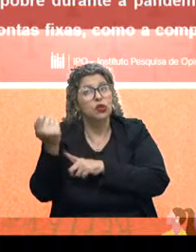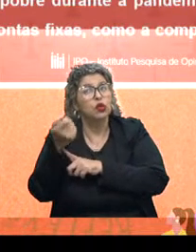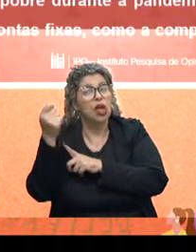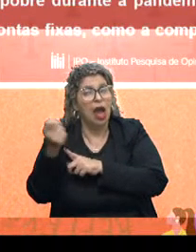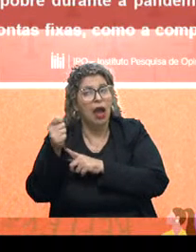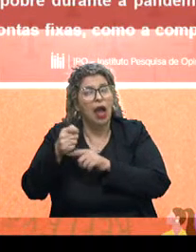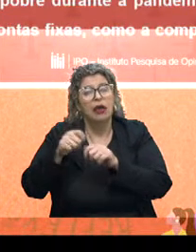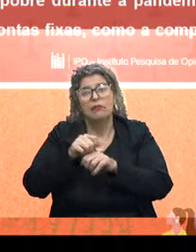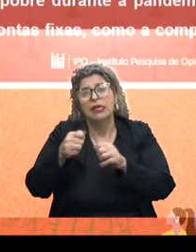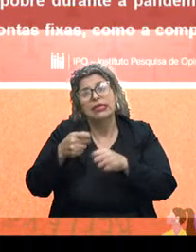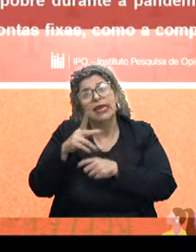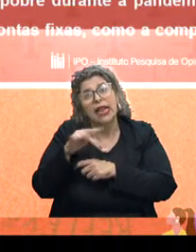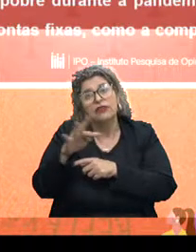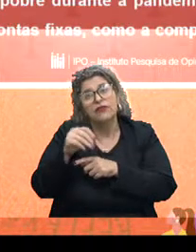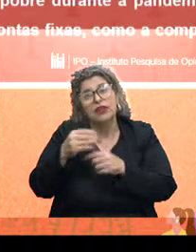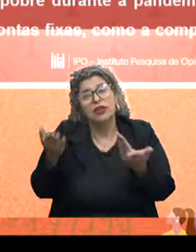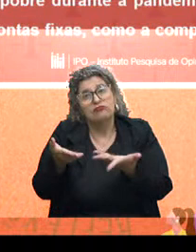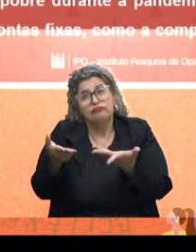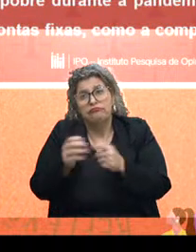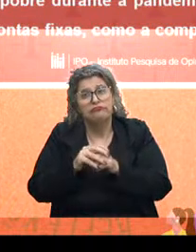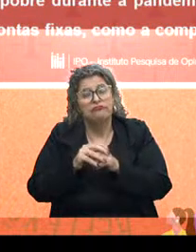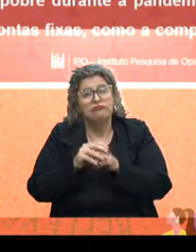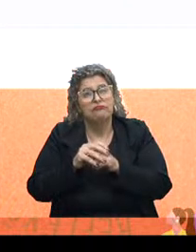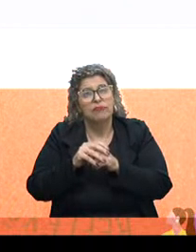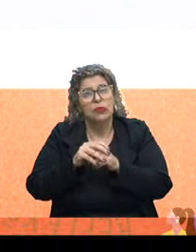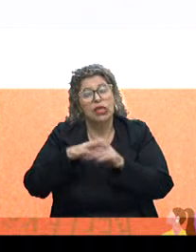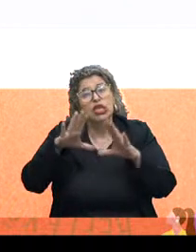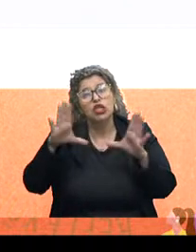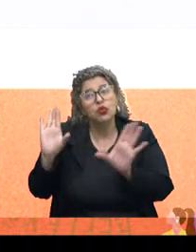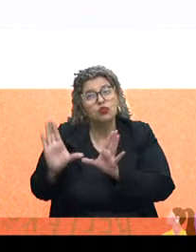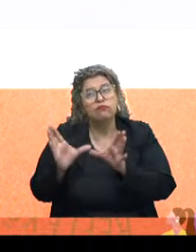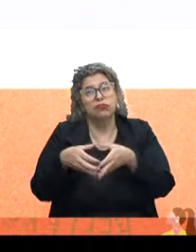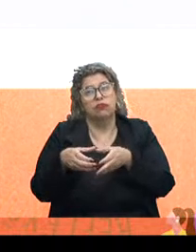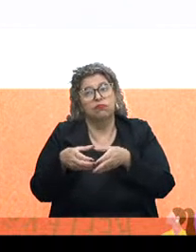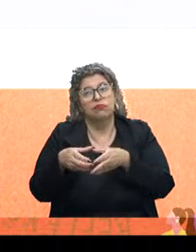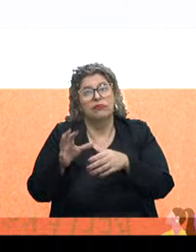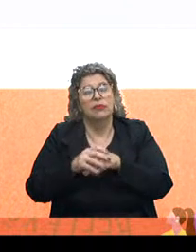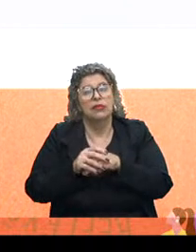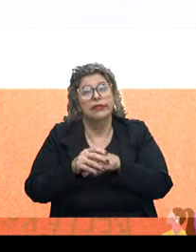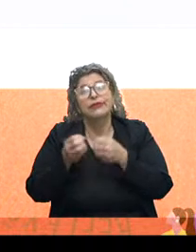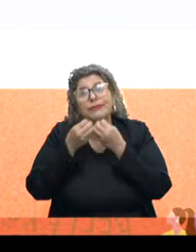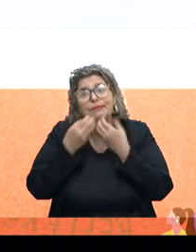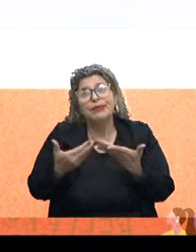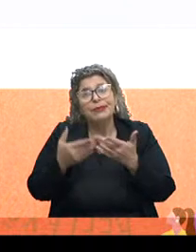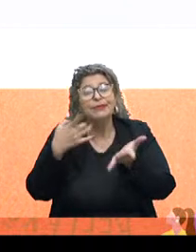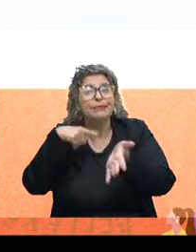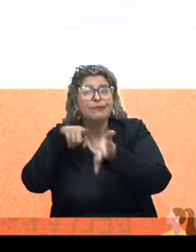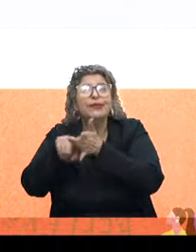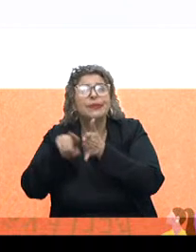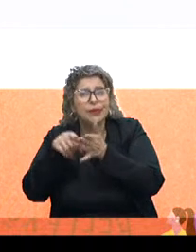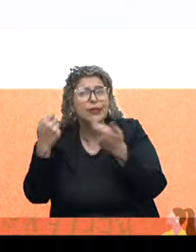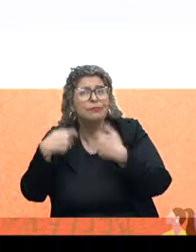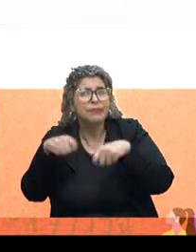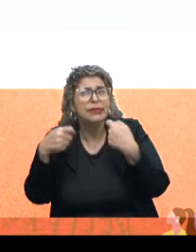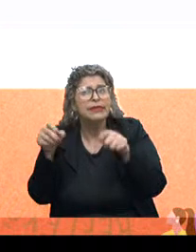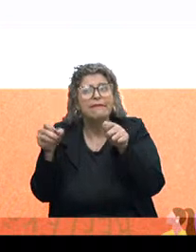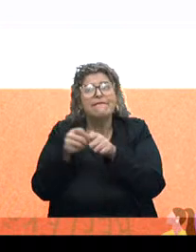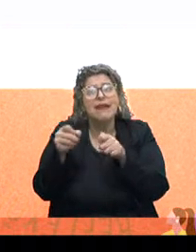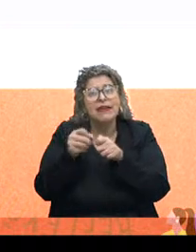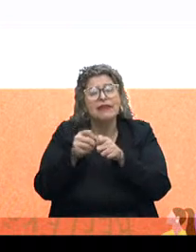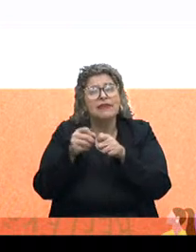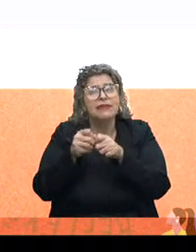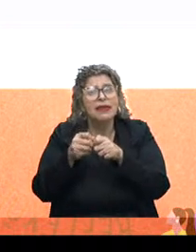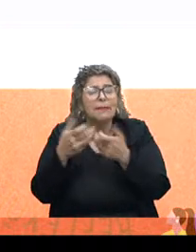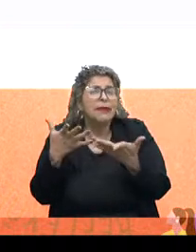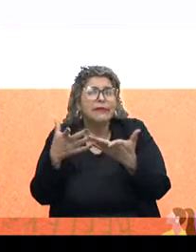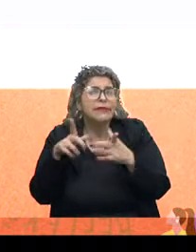se autoclassificando nesses grupos. Está bem, aí nós questionamos, o que precisa ser feito para